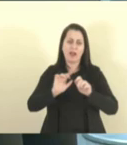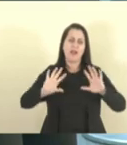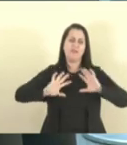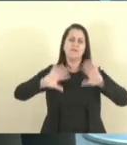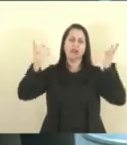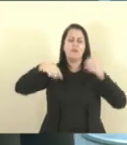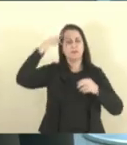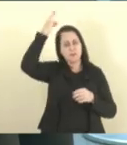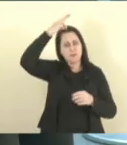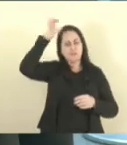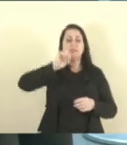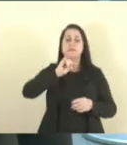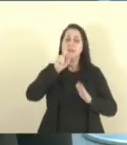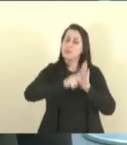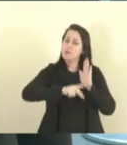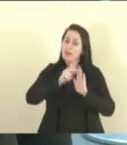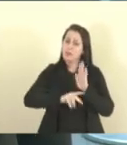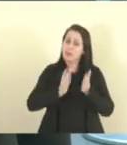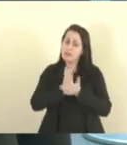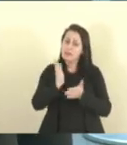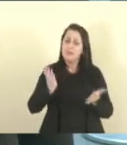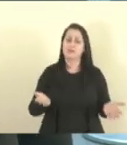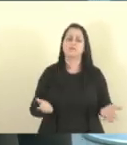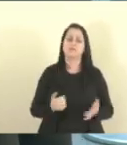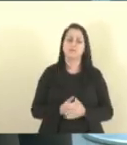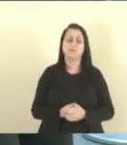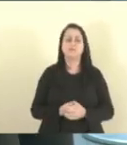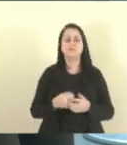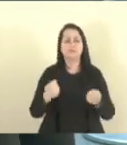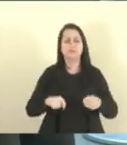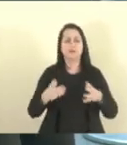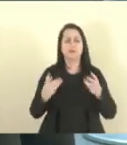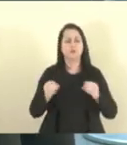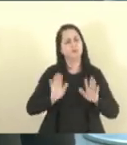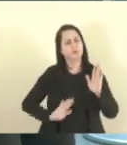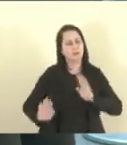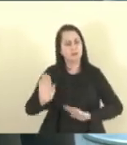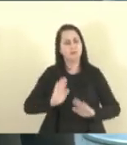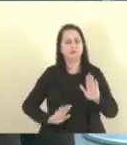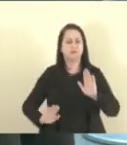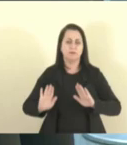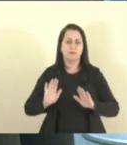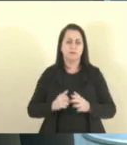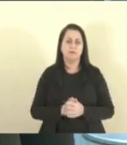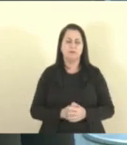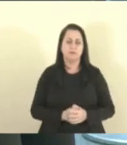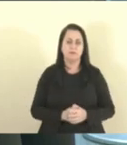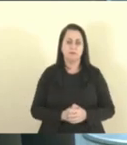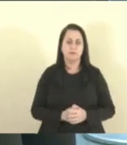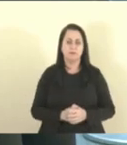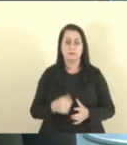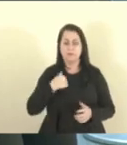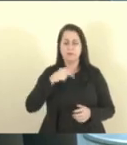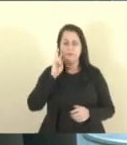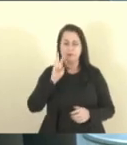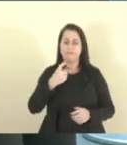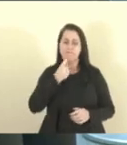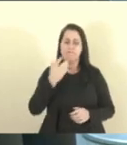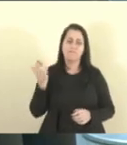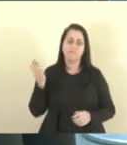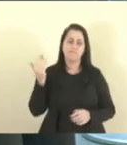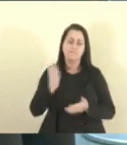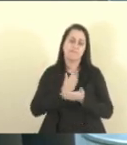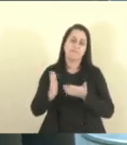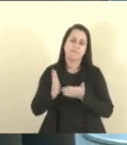esses projetos vingarem aqui na casa. Nós temos que tomar muito cuidado. Eu via recentemente algumas